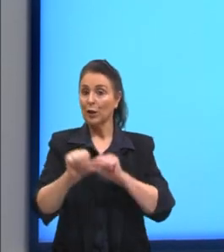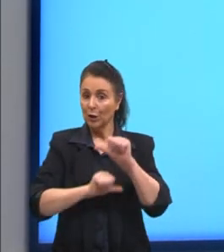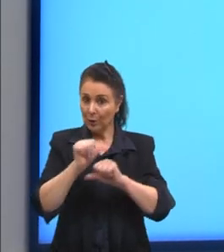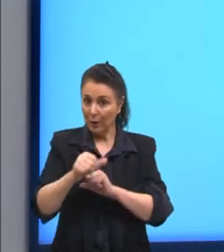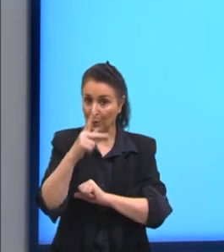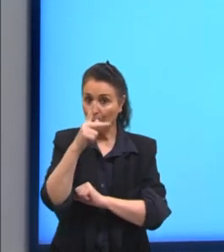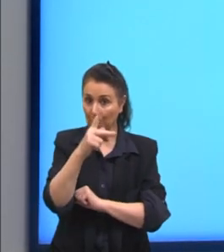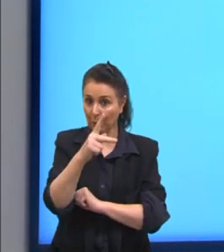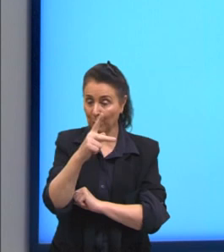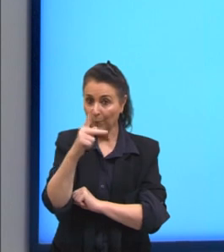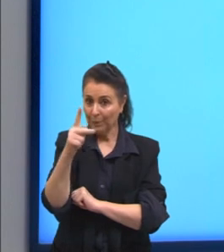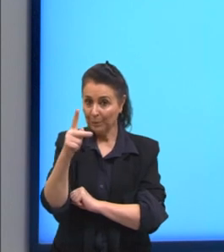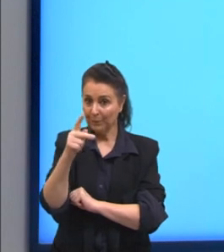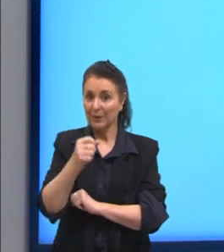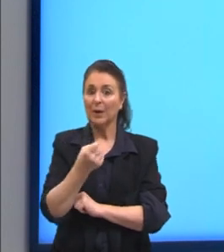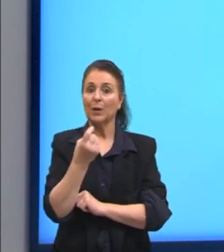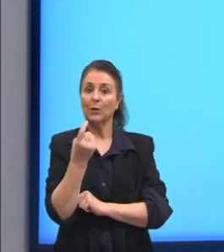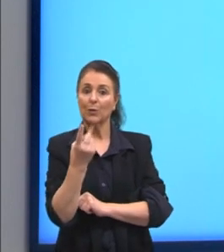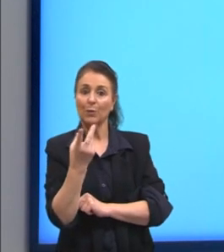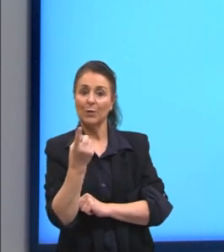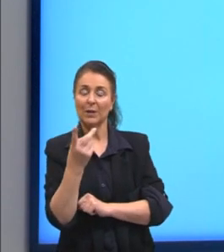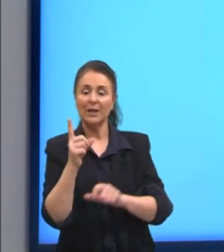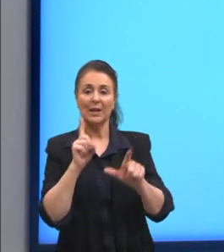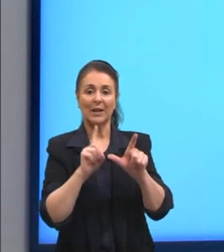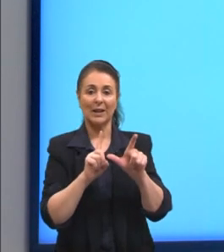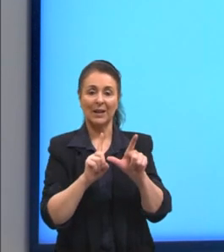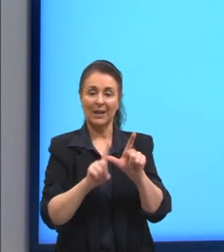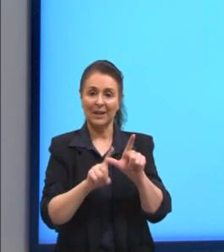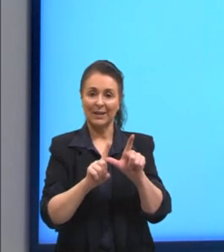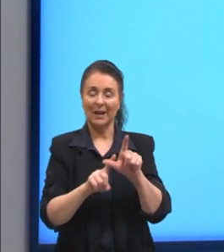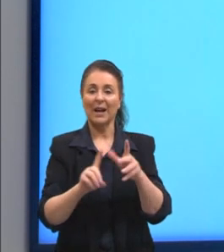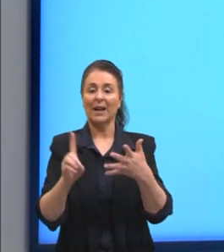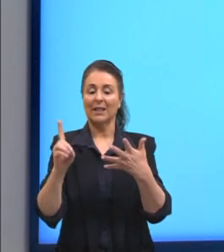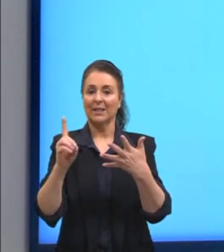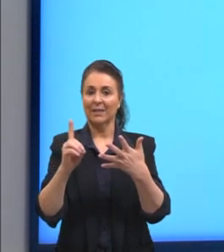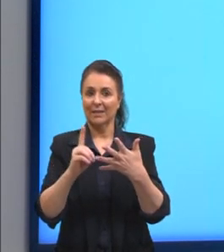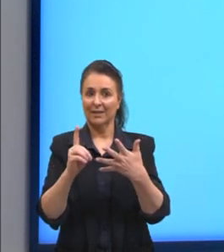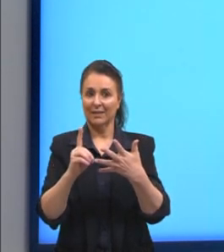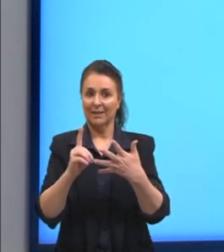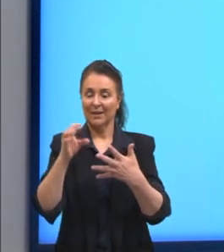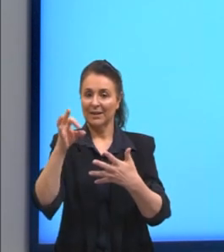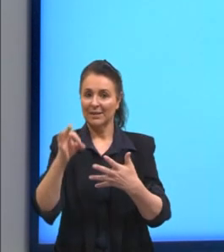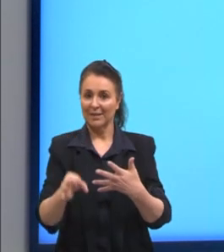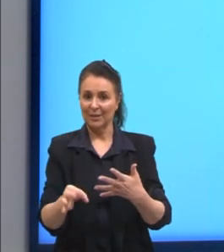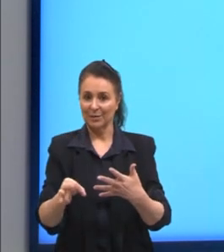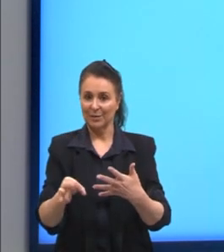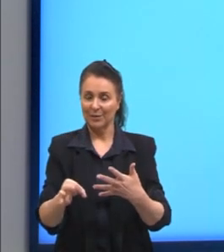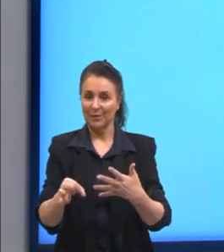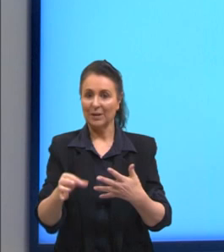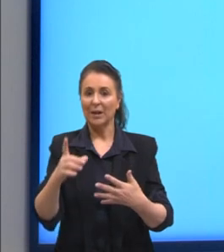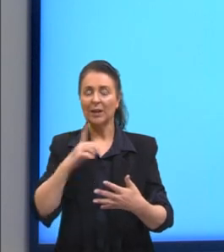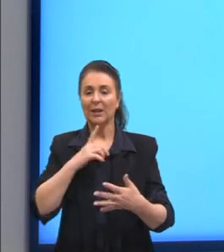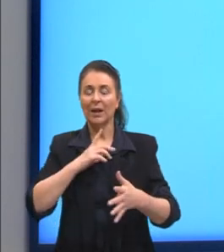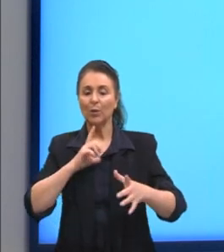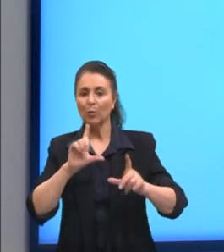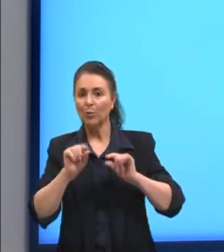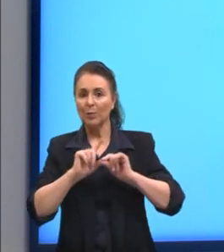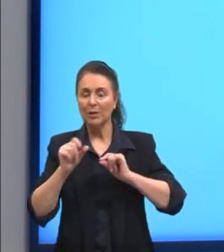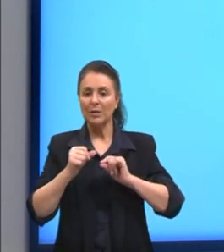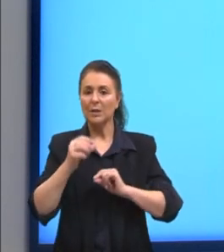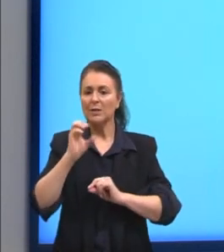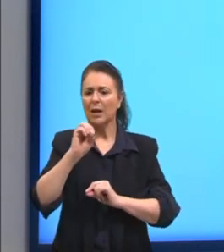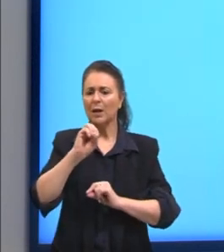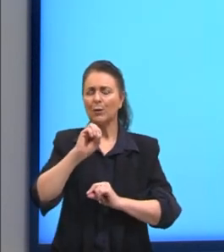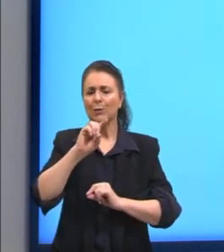representa 12, letra D. Lembra que eu falei para vocês? Tinha uma alternativa lá com 0